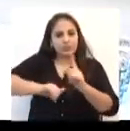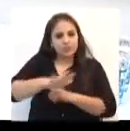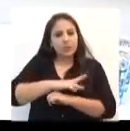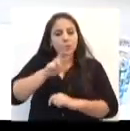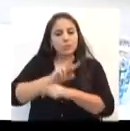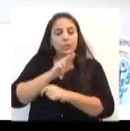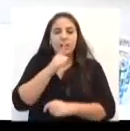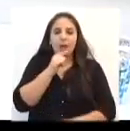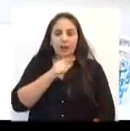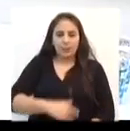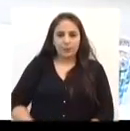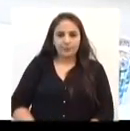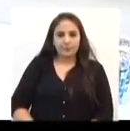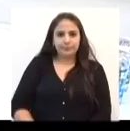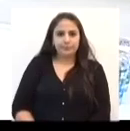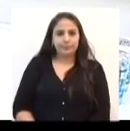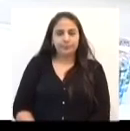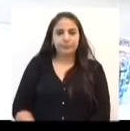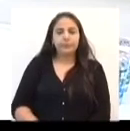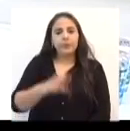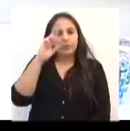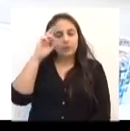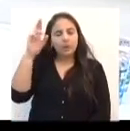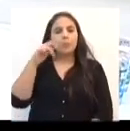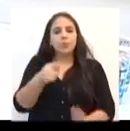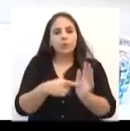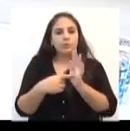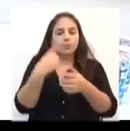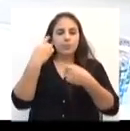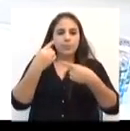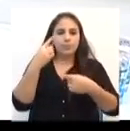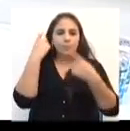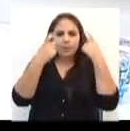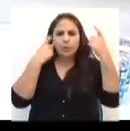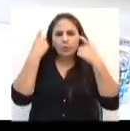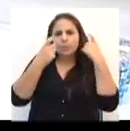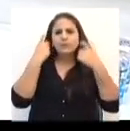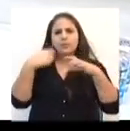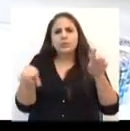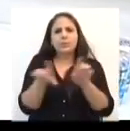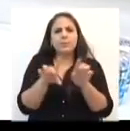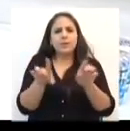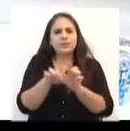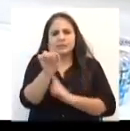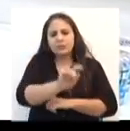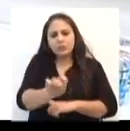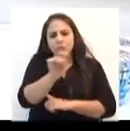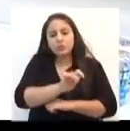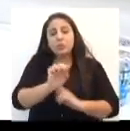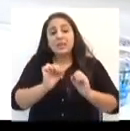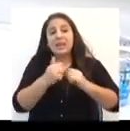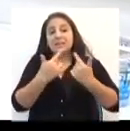O diretor também apontou preocupações dos órgãos e atitudes que podem ajudar a solucionar os problemas.